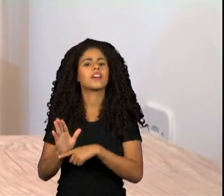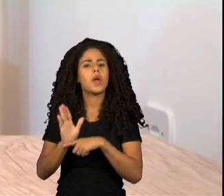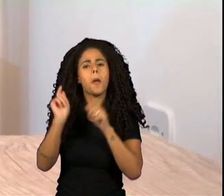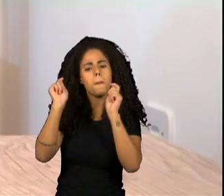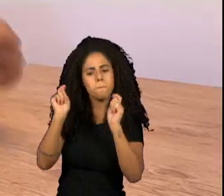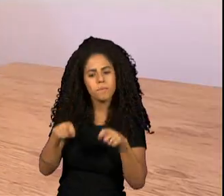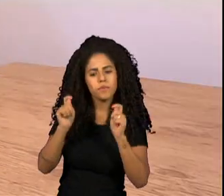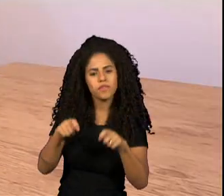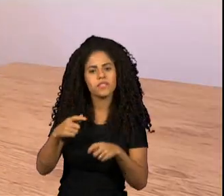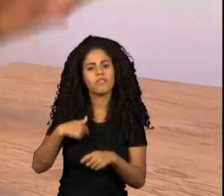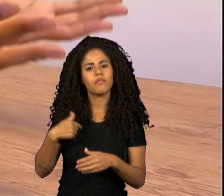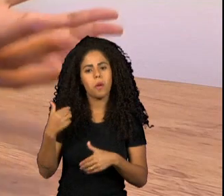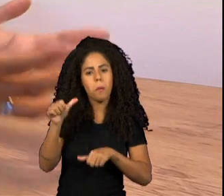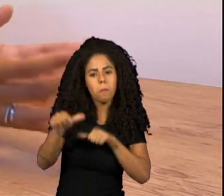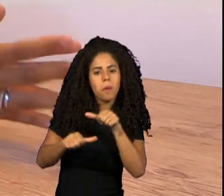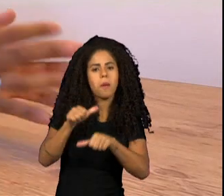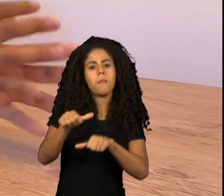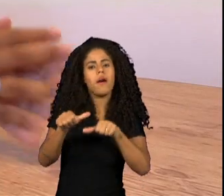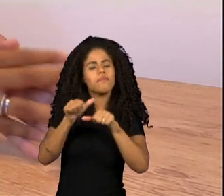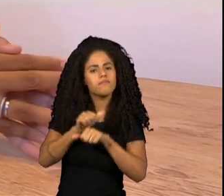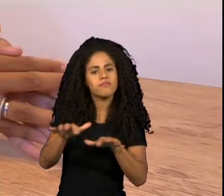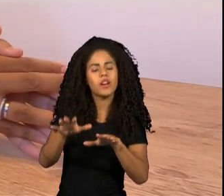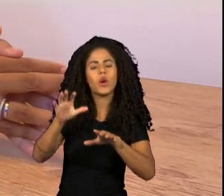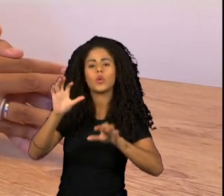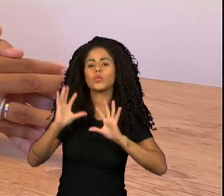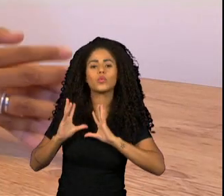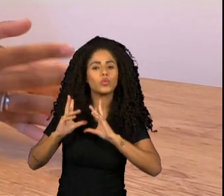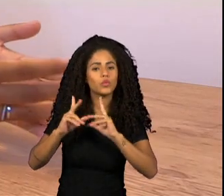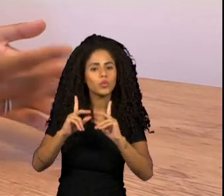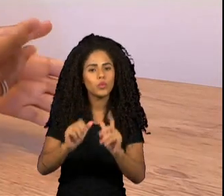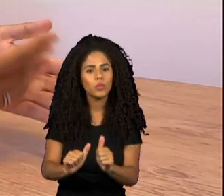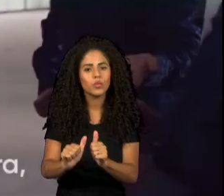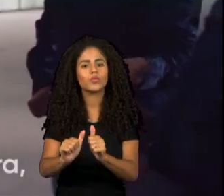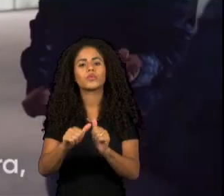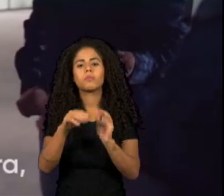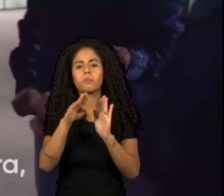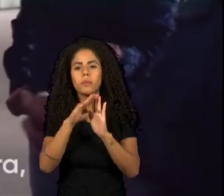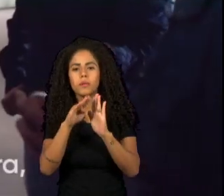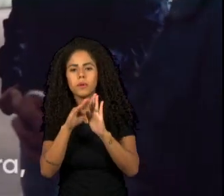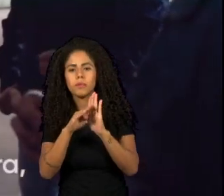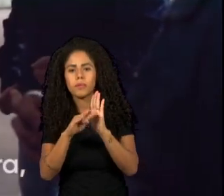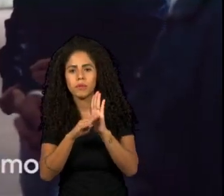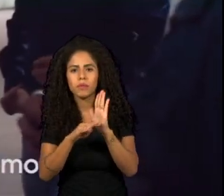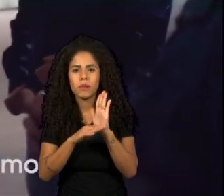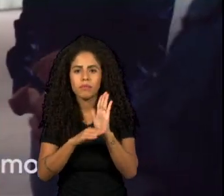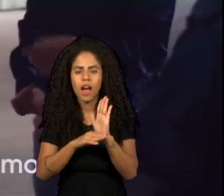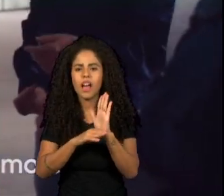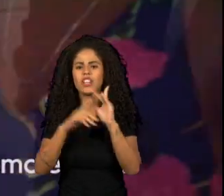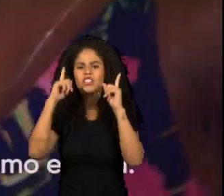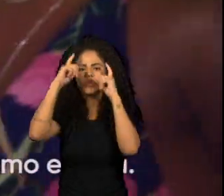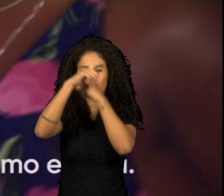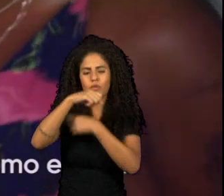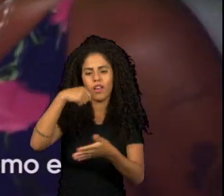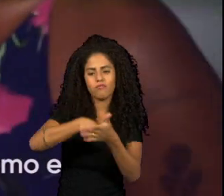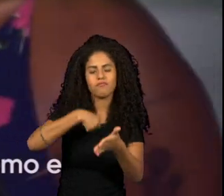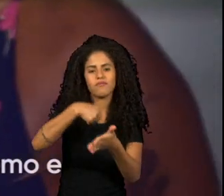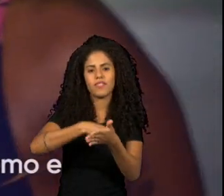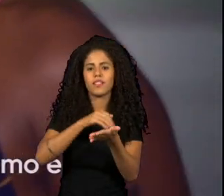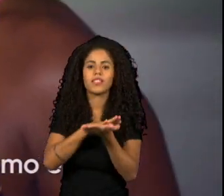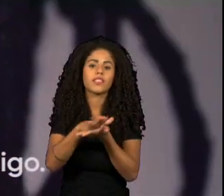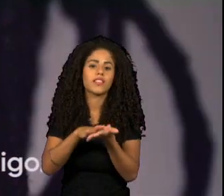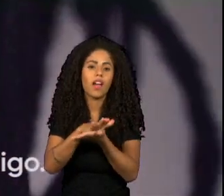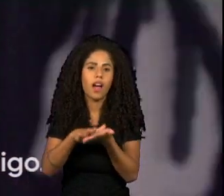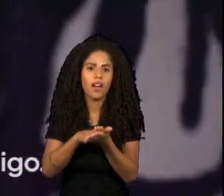pode transpor todas as barreiras, né? E, possivelmente, não vai enfrentar tantas dificuldades como a nossa